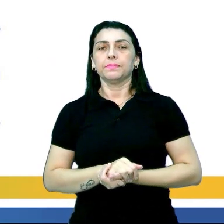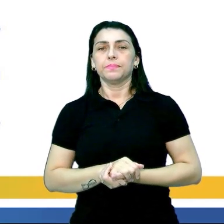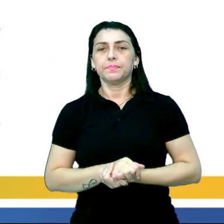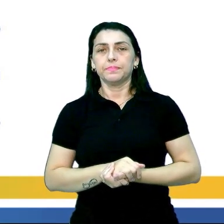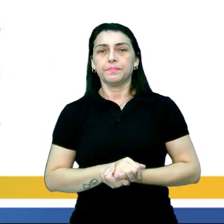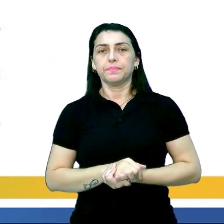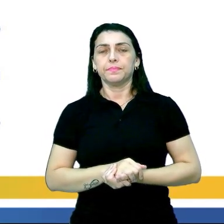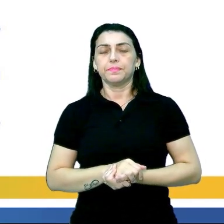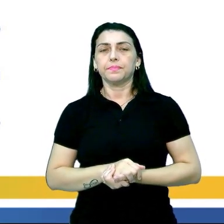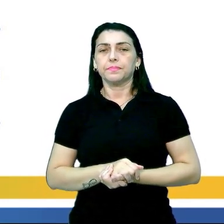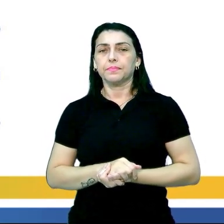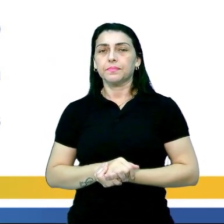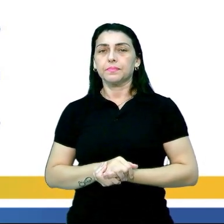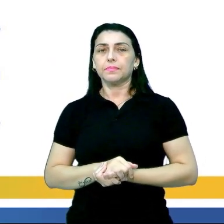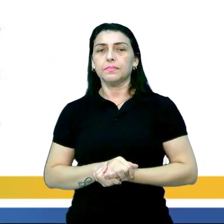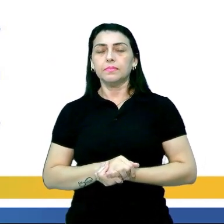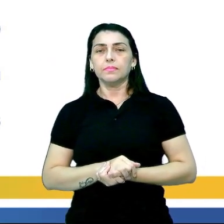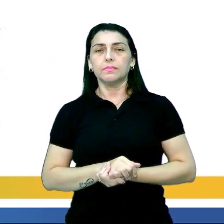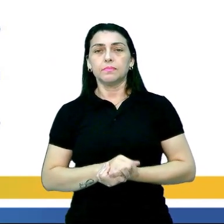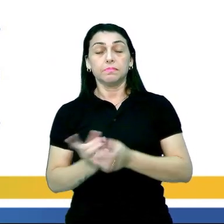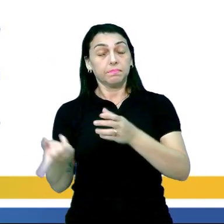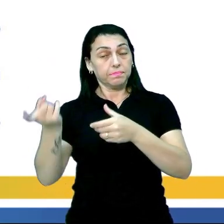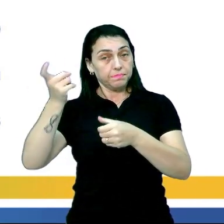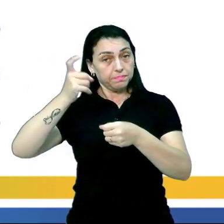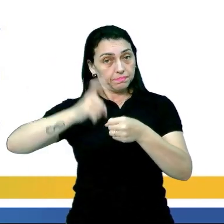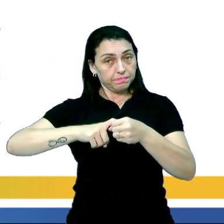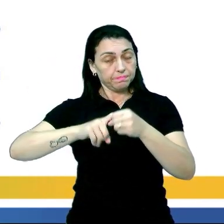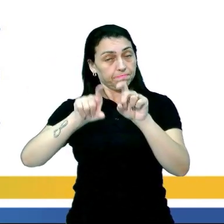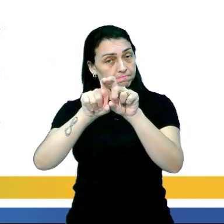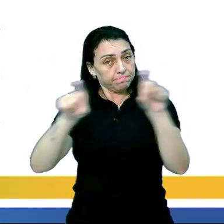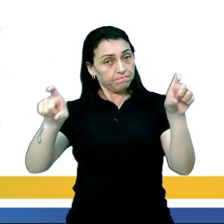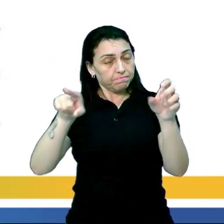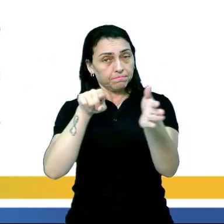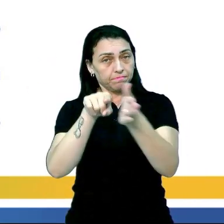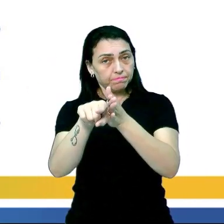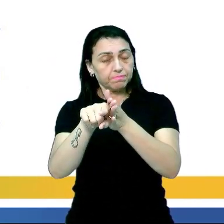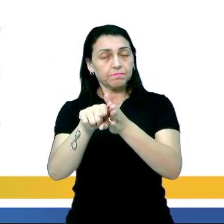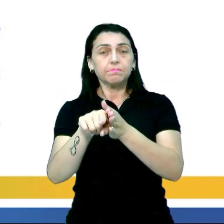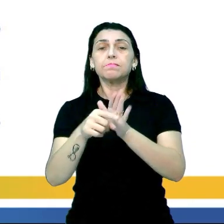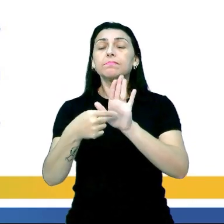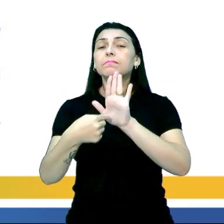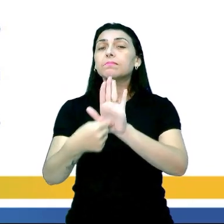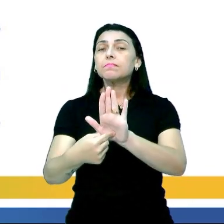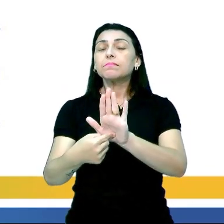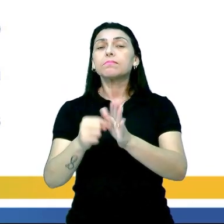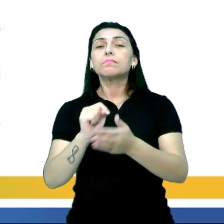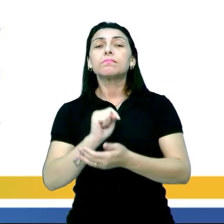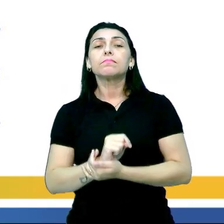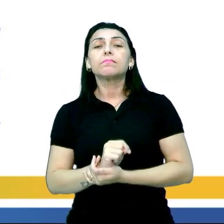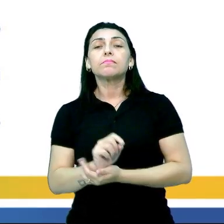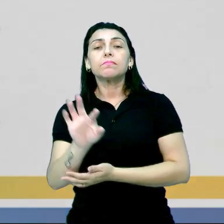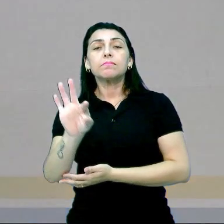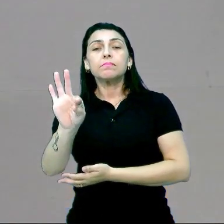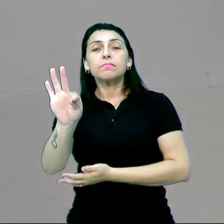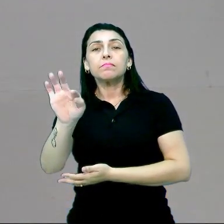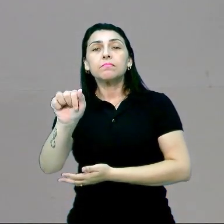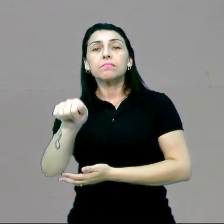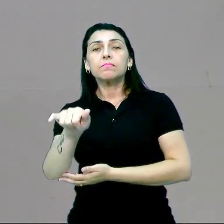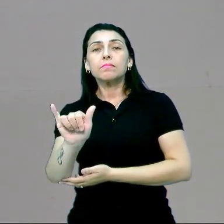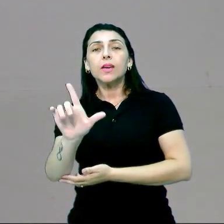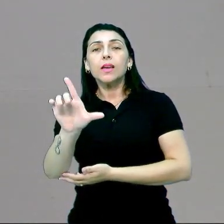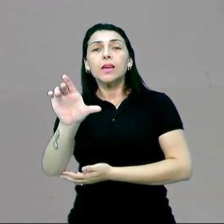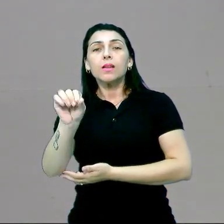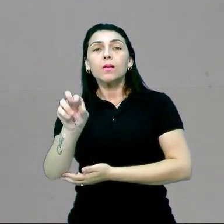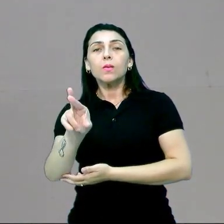resultados do trabalho. Vou voltar no comando da questão, onde aparece, assim, taylorismo e